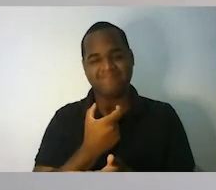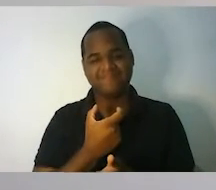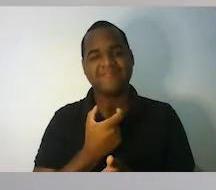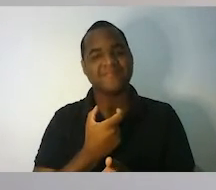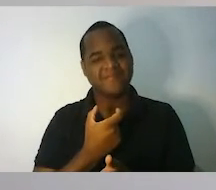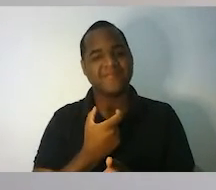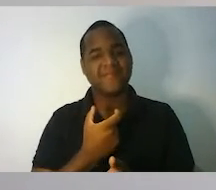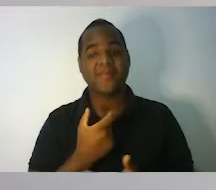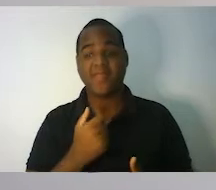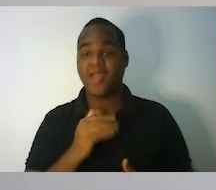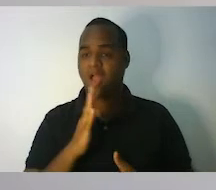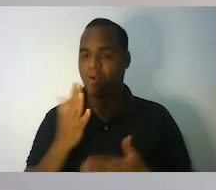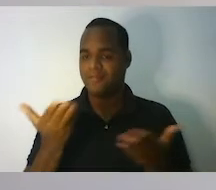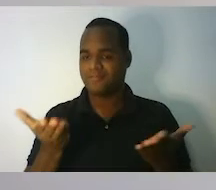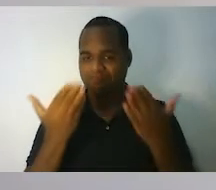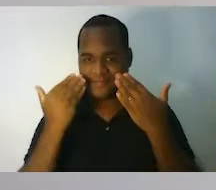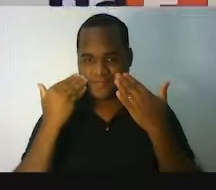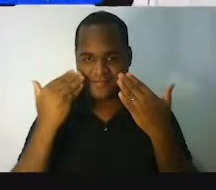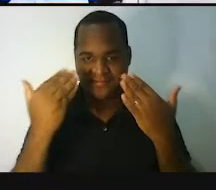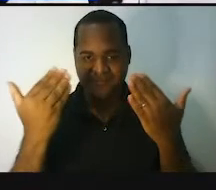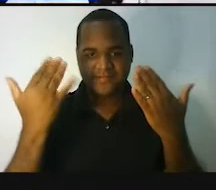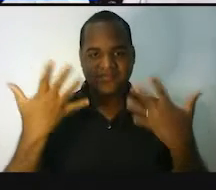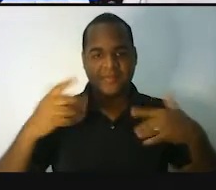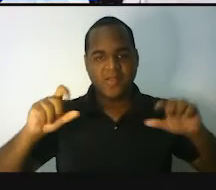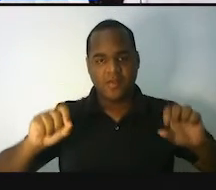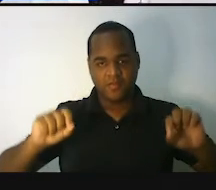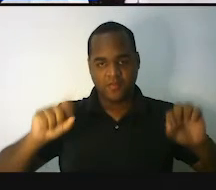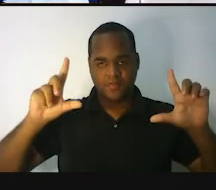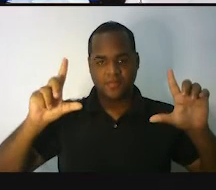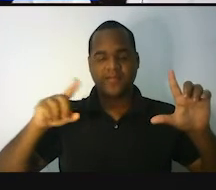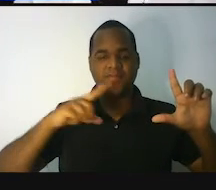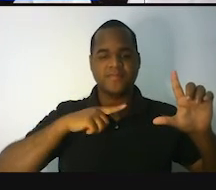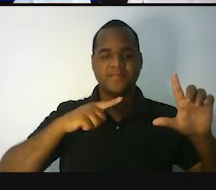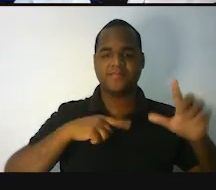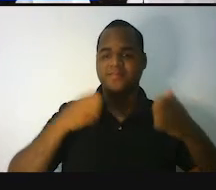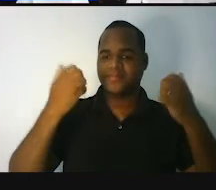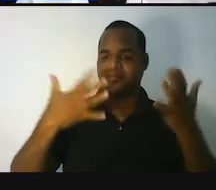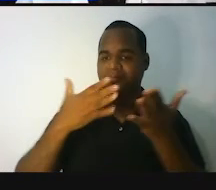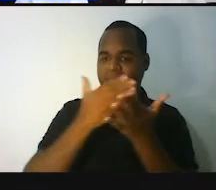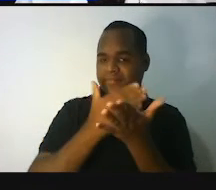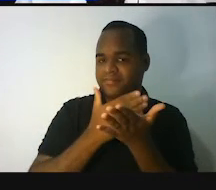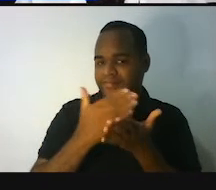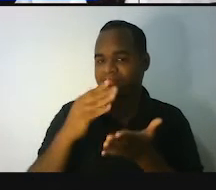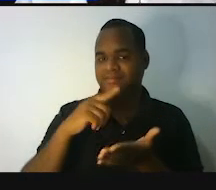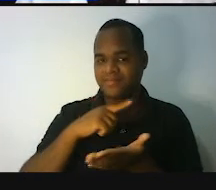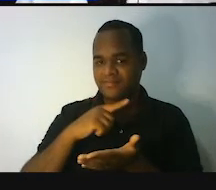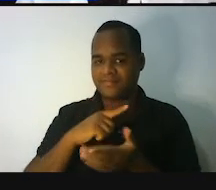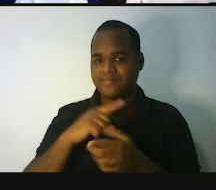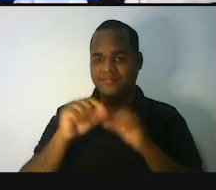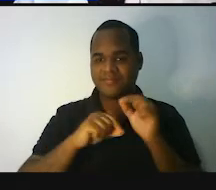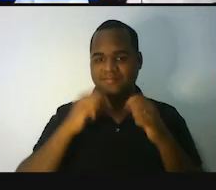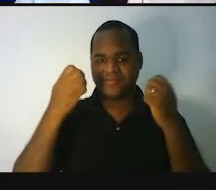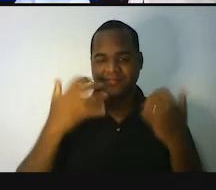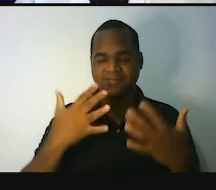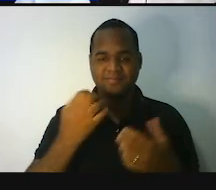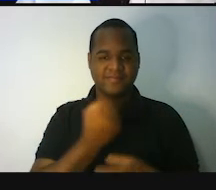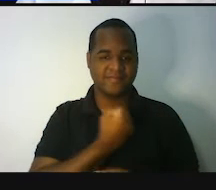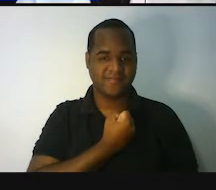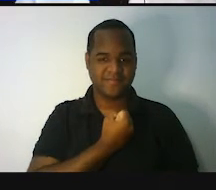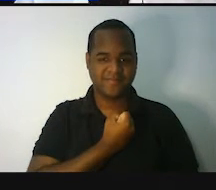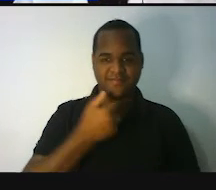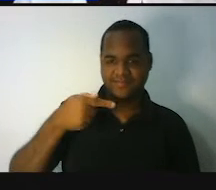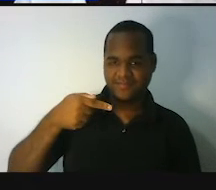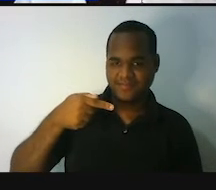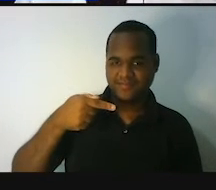vamos colocar a apresentação na tela e aí a gente já começa a nossa aula de número 7.